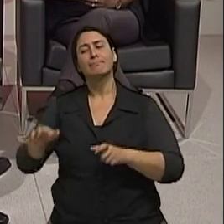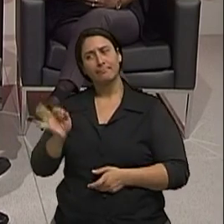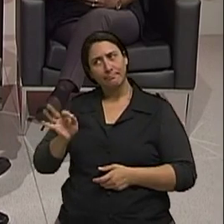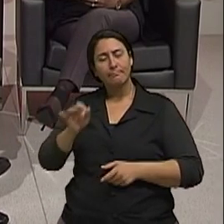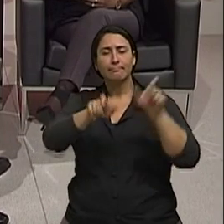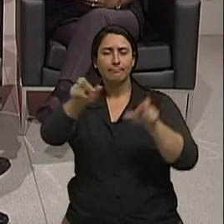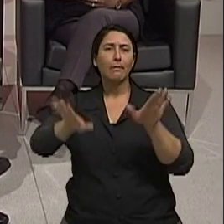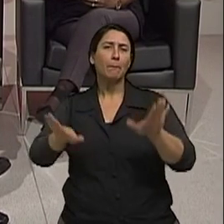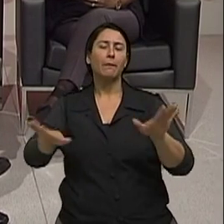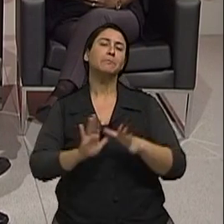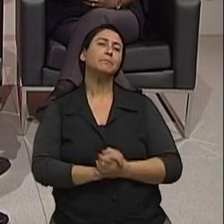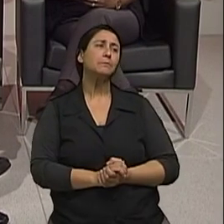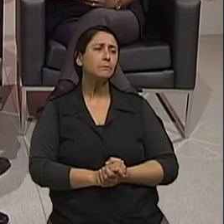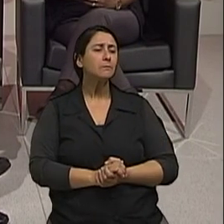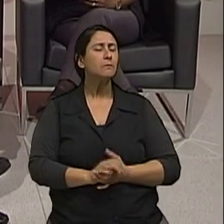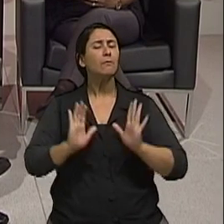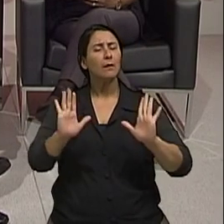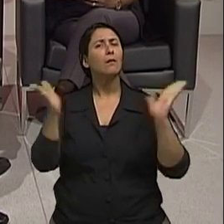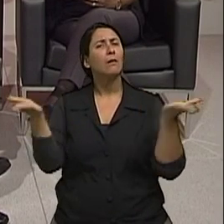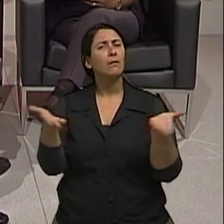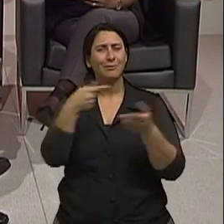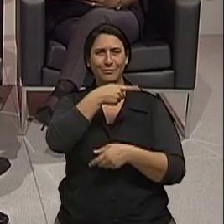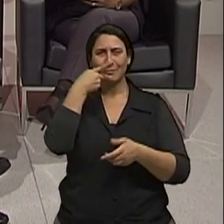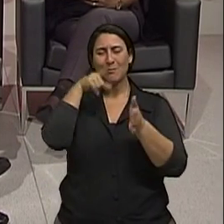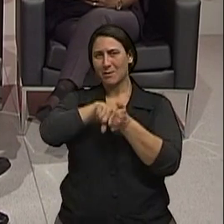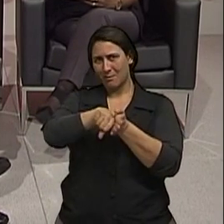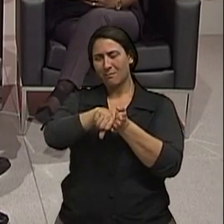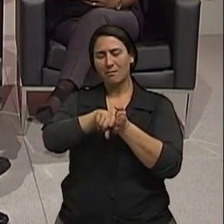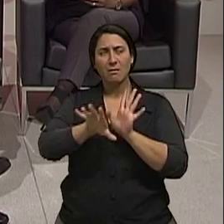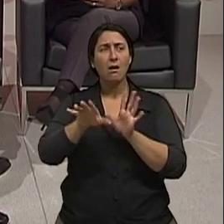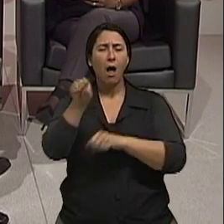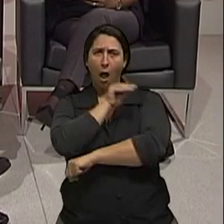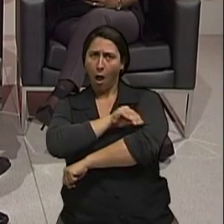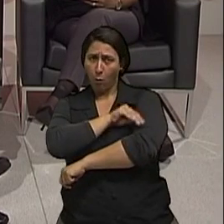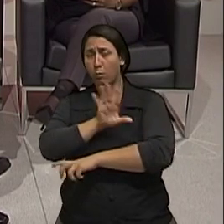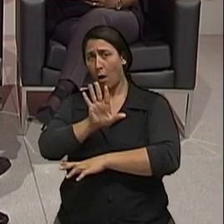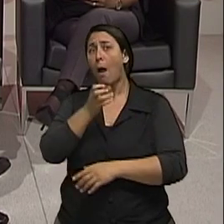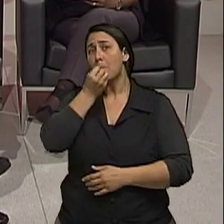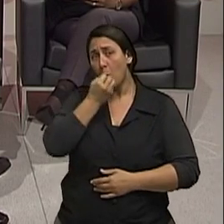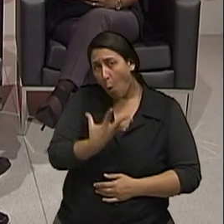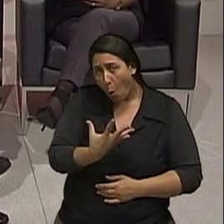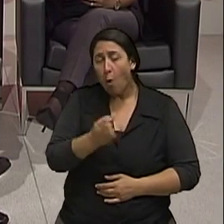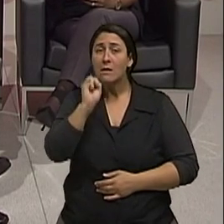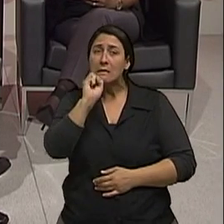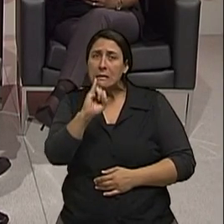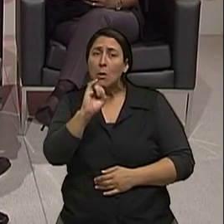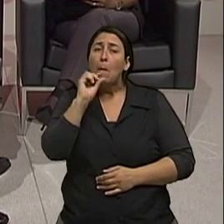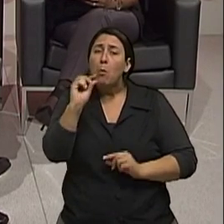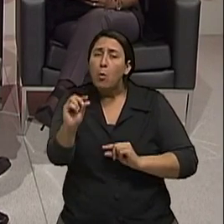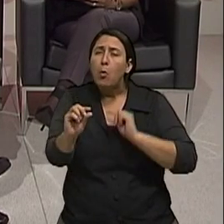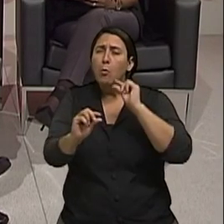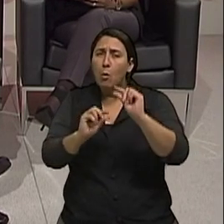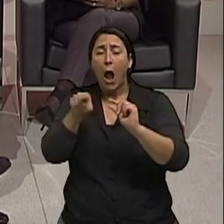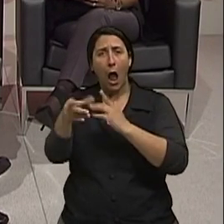Mas, essa questão da pesquisa, o álcool faz bem, então, dependendo da dosagem, para prevenir